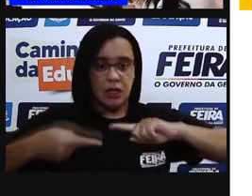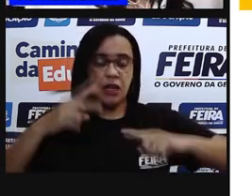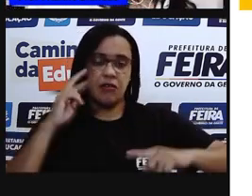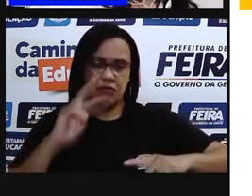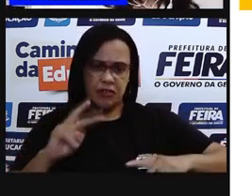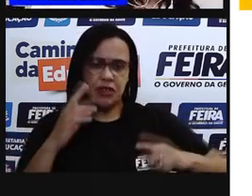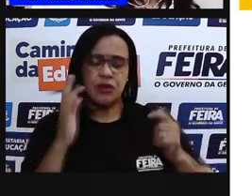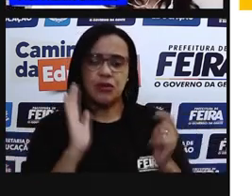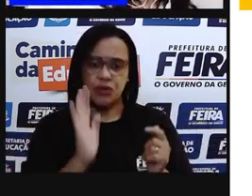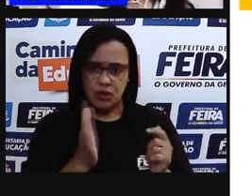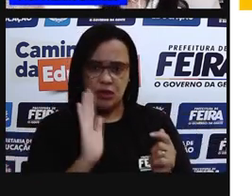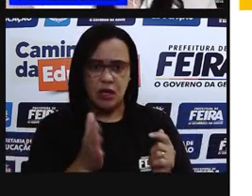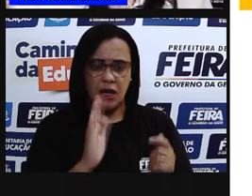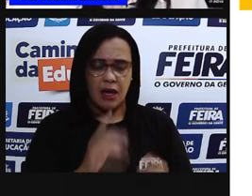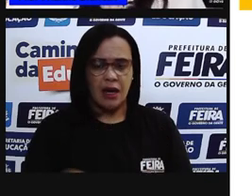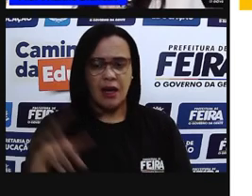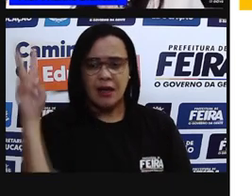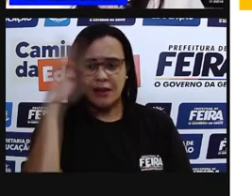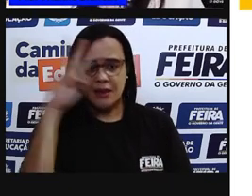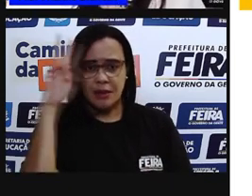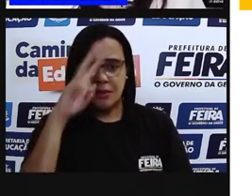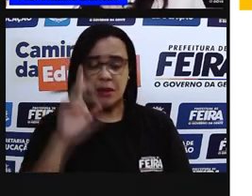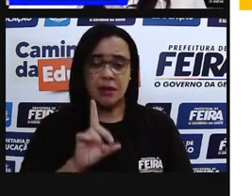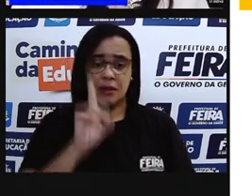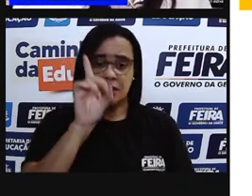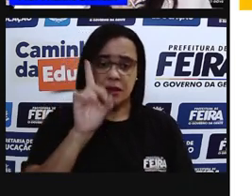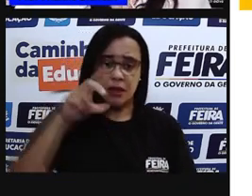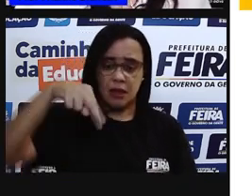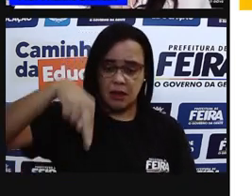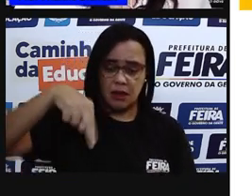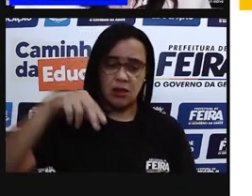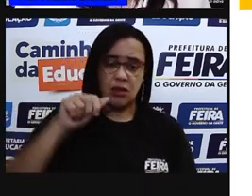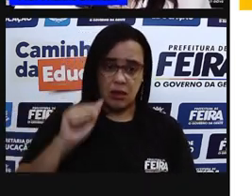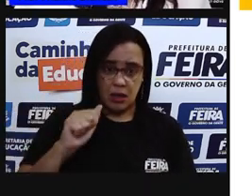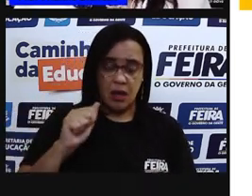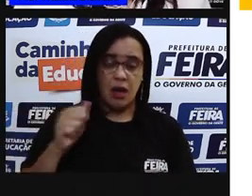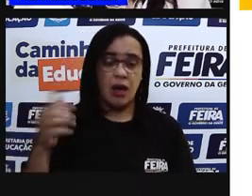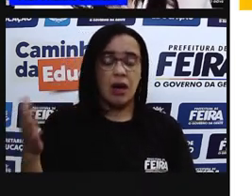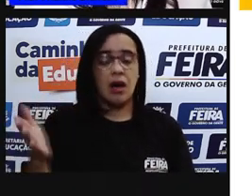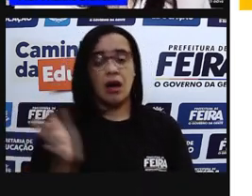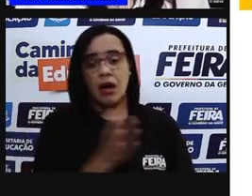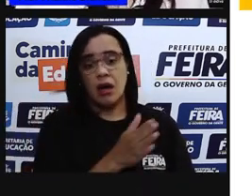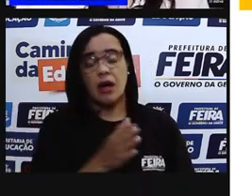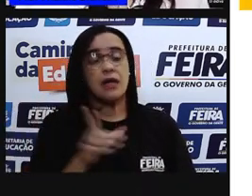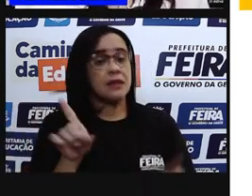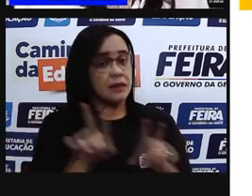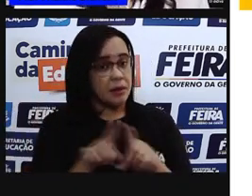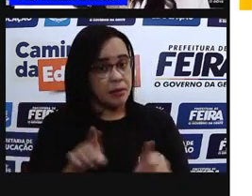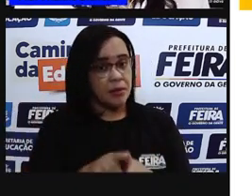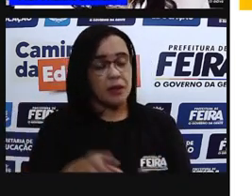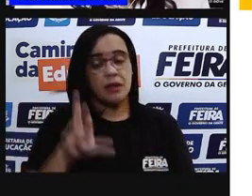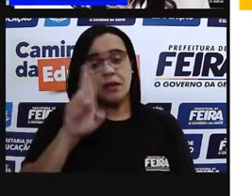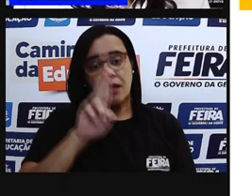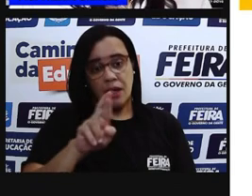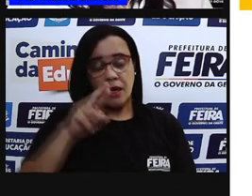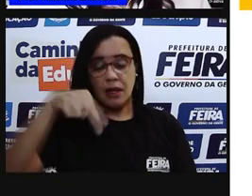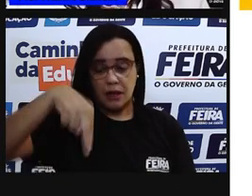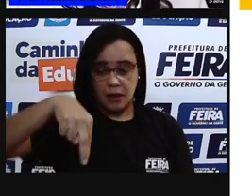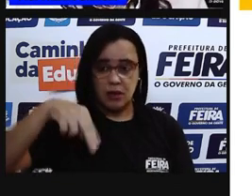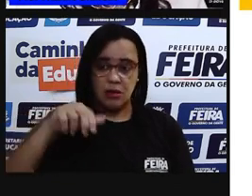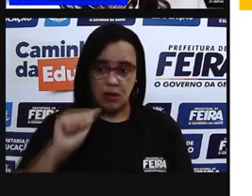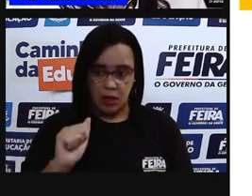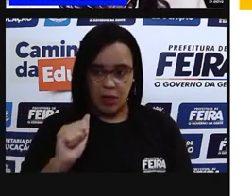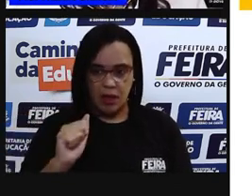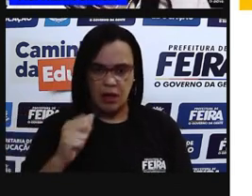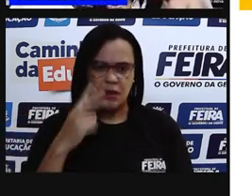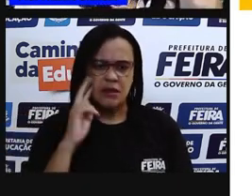é DNA e RNA. Quem nunca, né, pró? Já, já ouvi sim. Quem nunca ouviu falar do teste